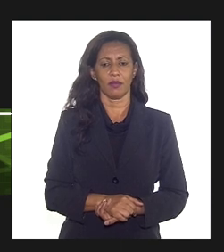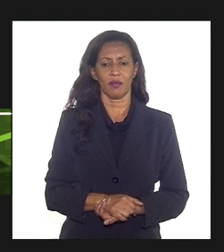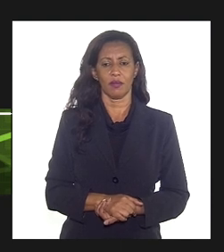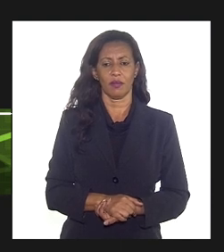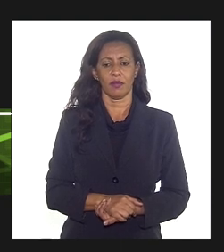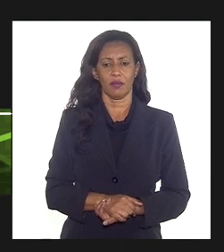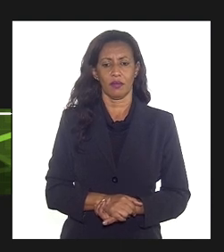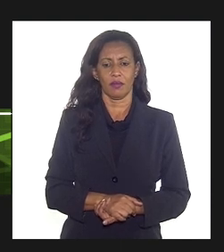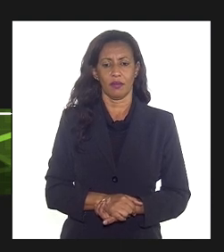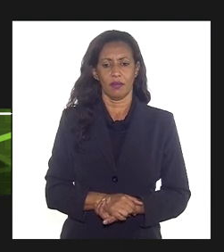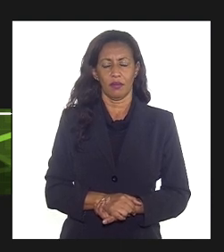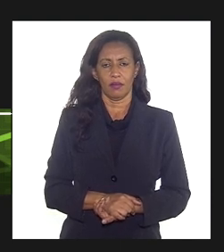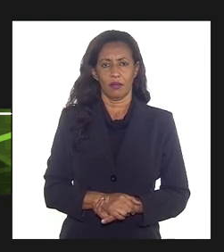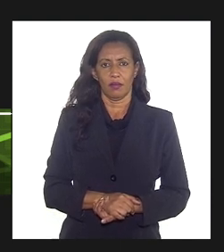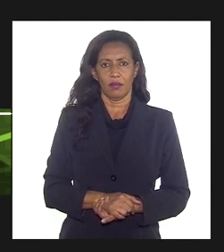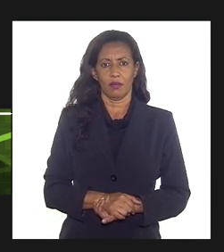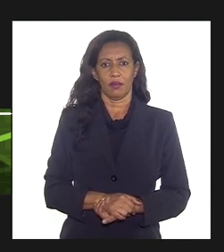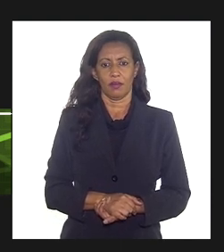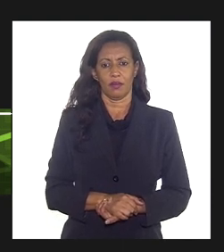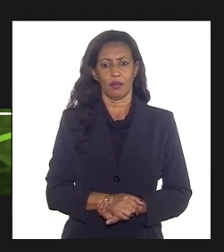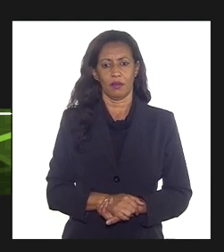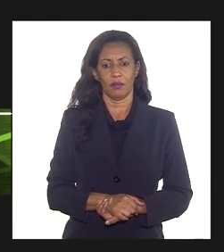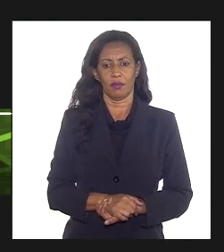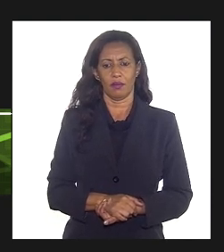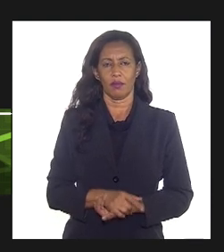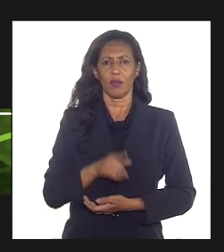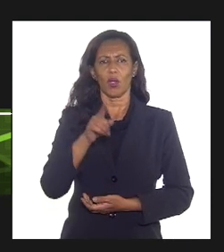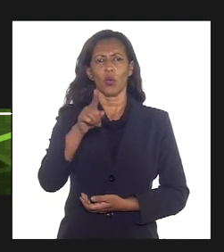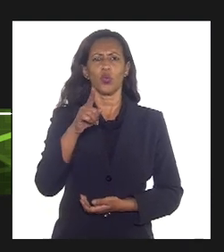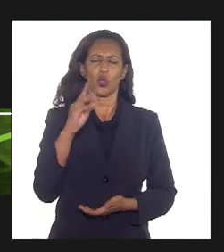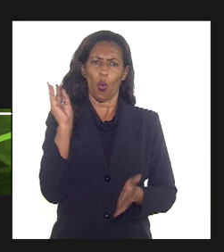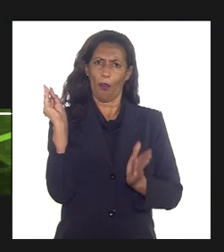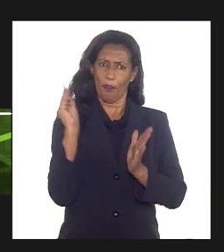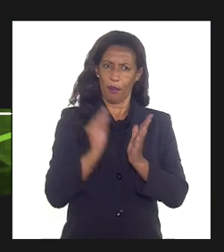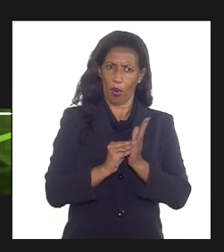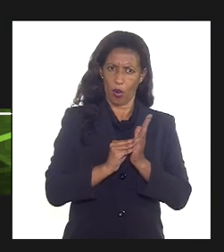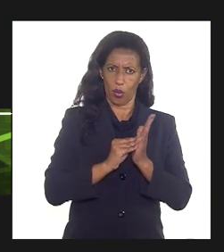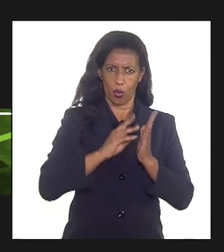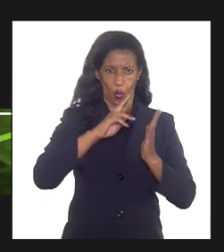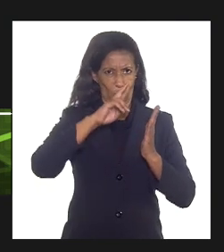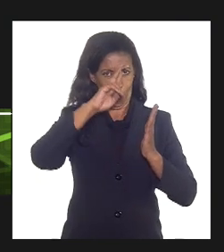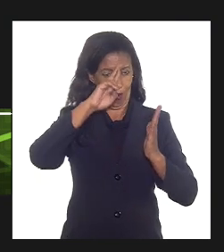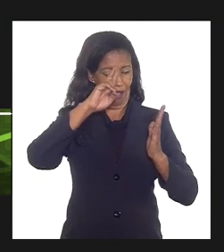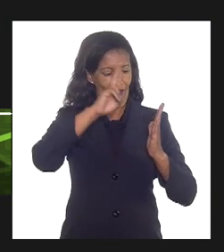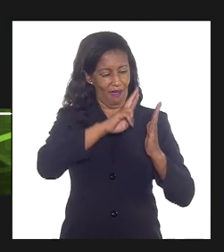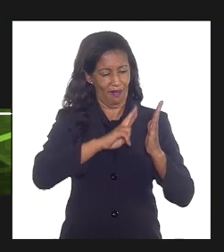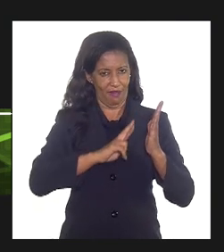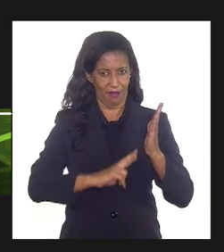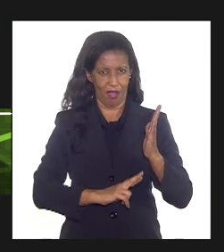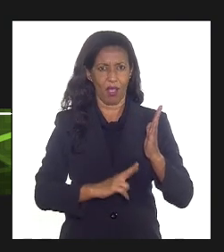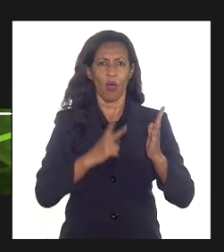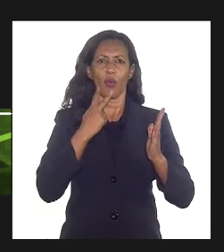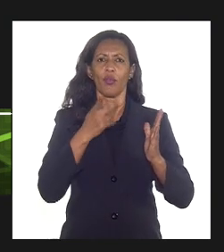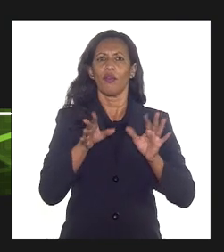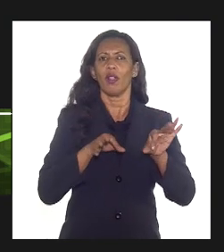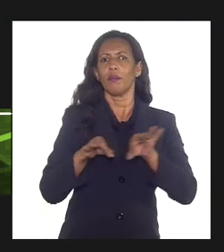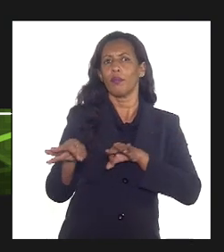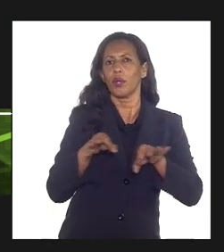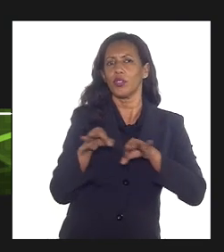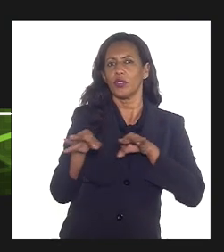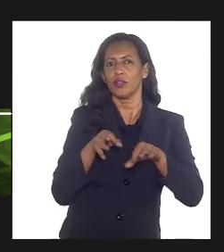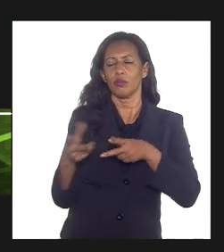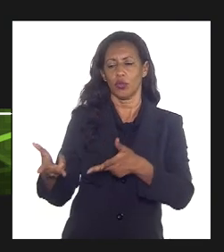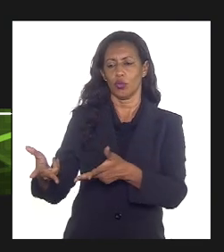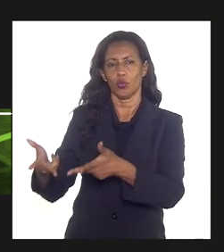que o senhor coloca, colocou com regra geral, quando os senhores fazem o planejamento de exploração